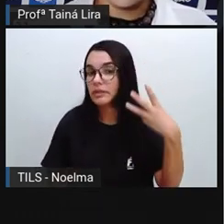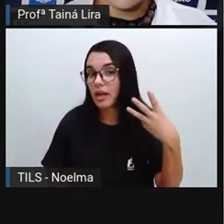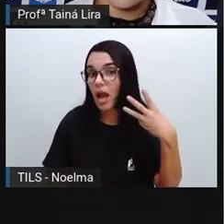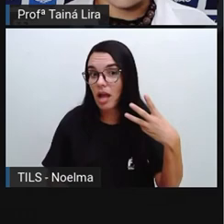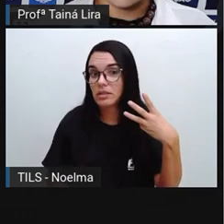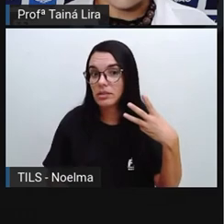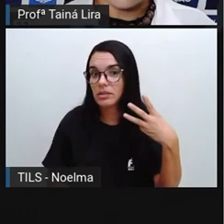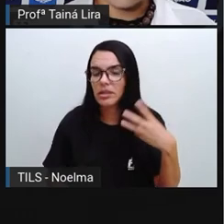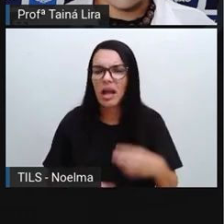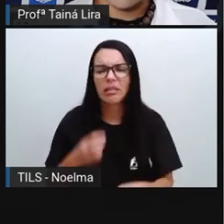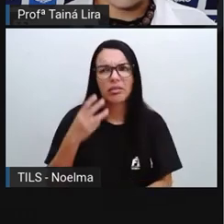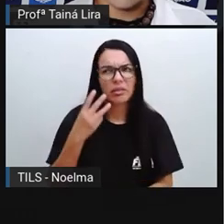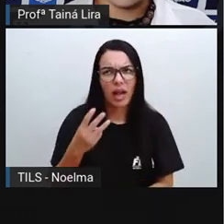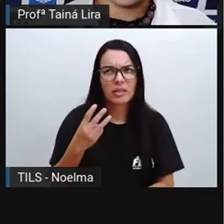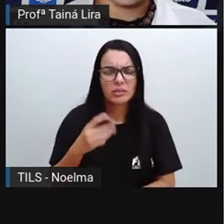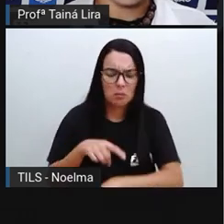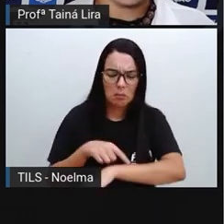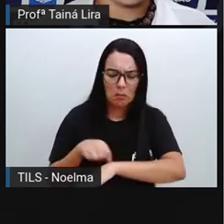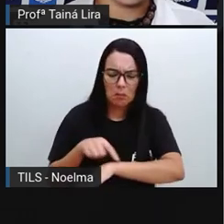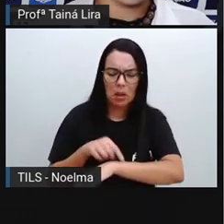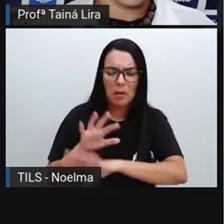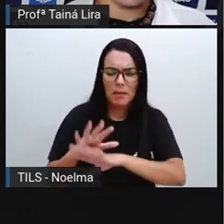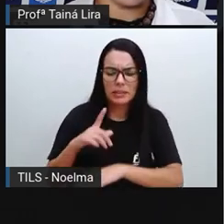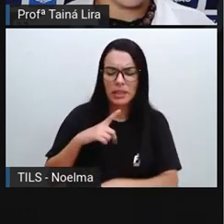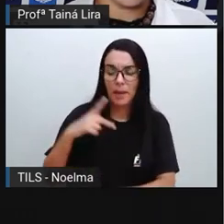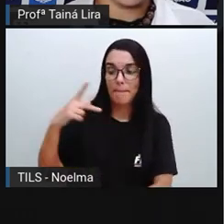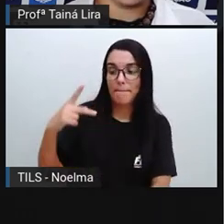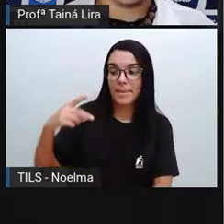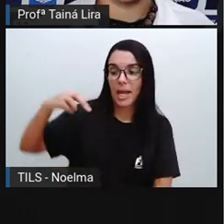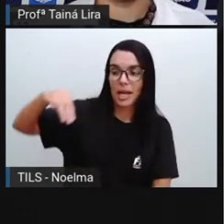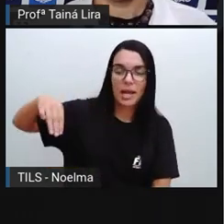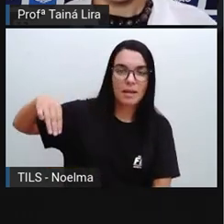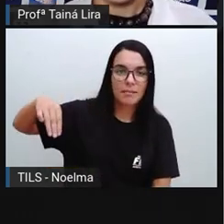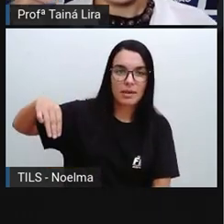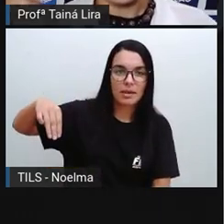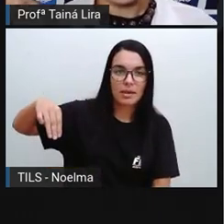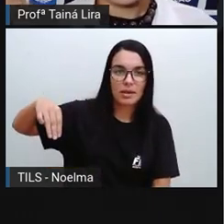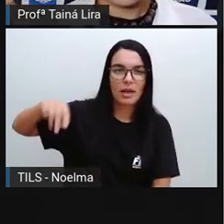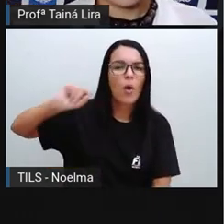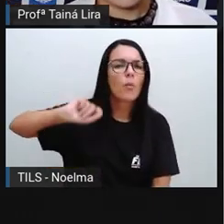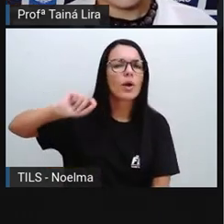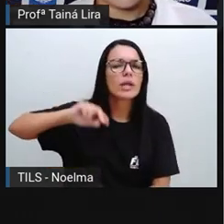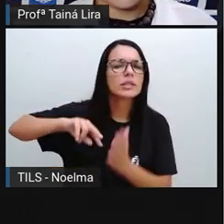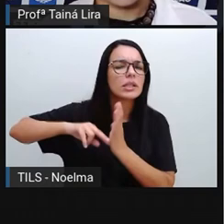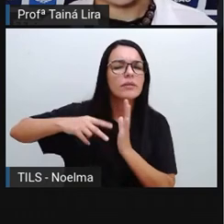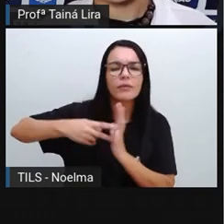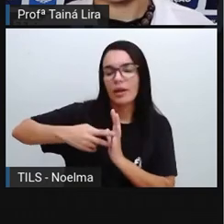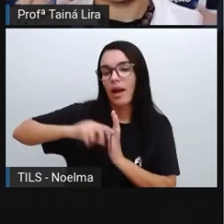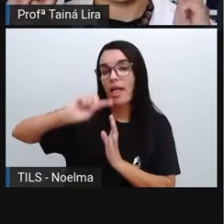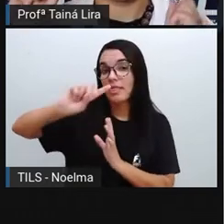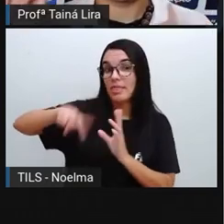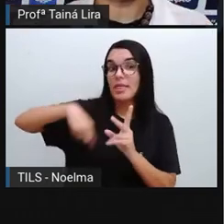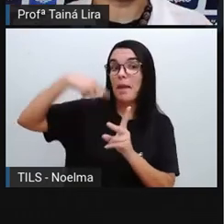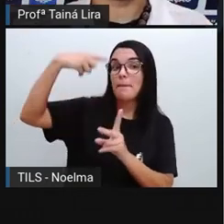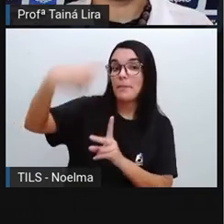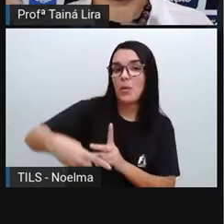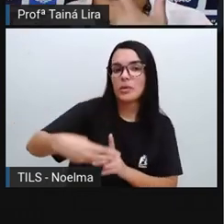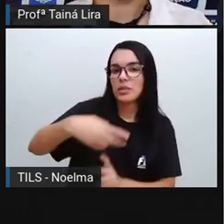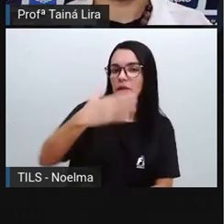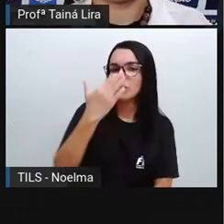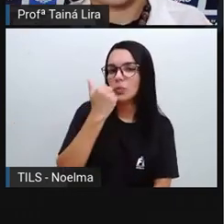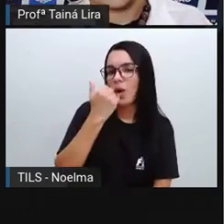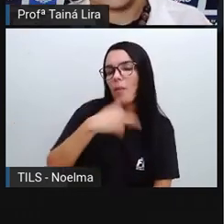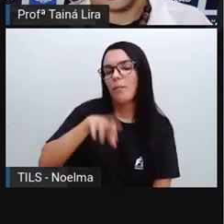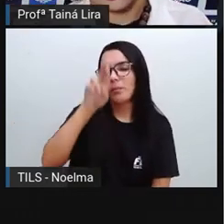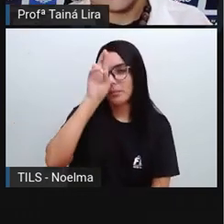o três, três horas. Mas a gente tem aqui a sigla OPM, OPM. Essa sigla aqui já indica que é depois, já